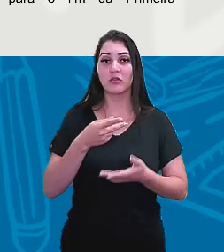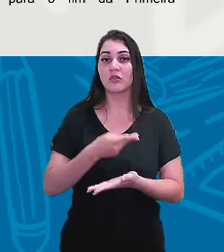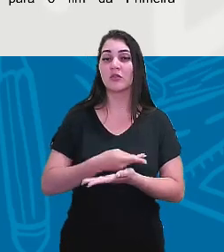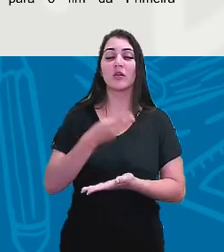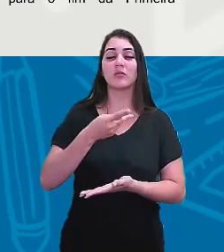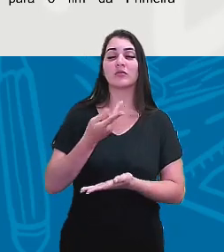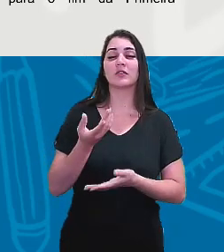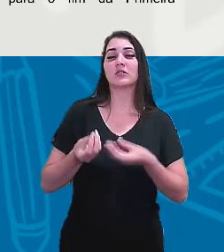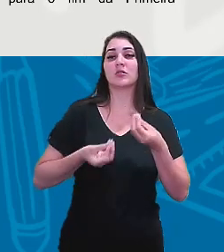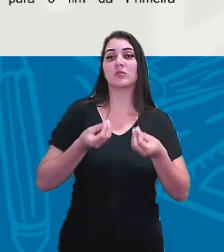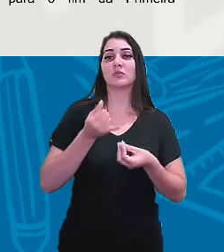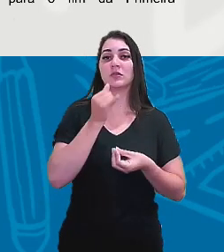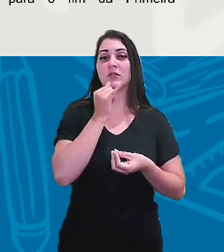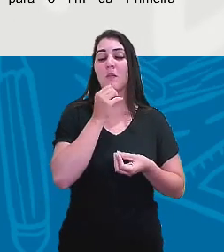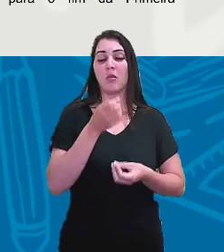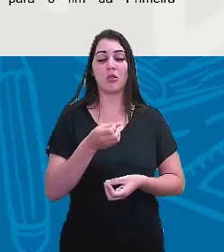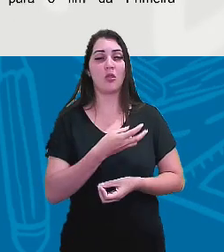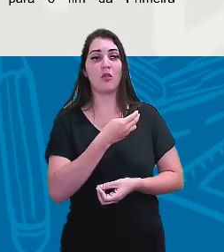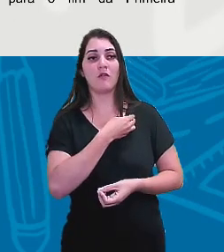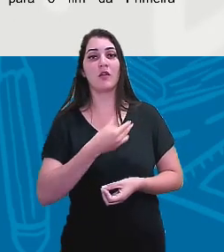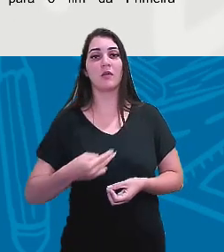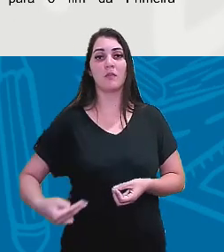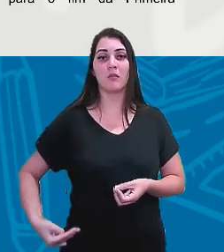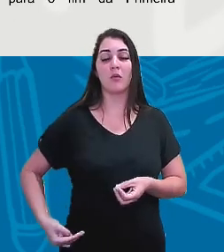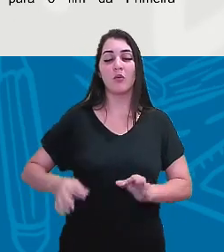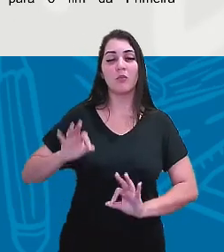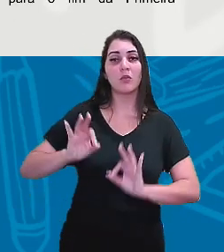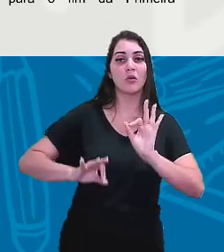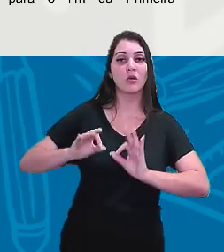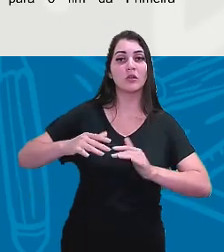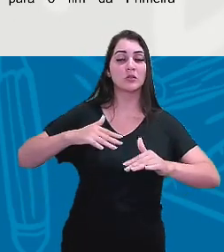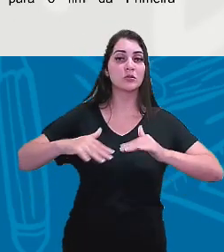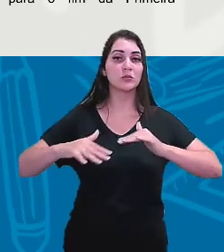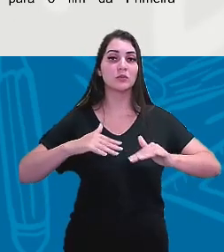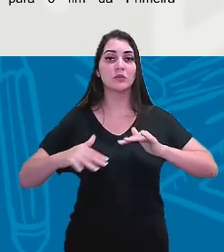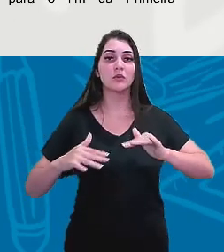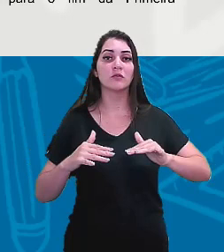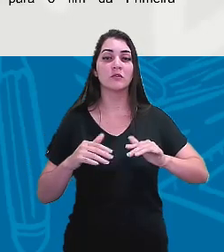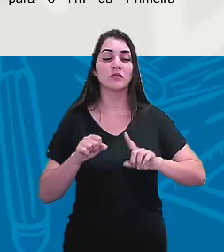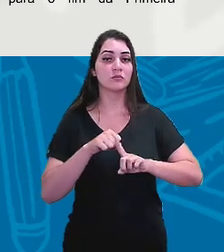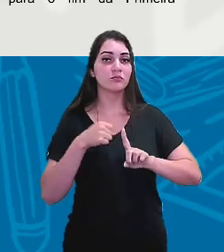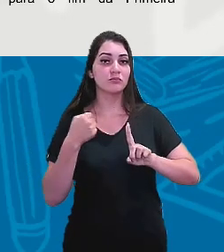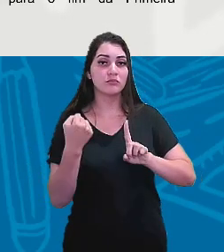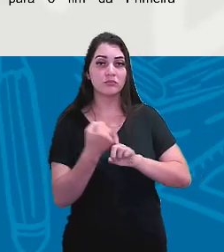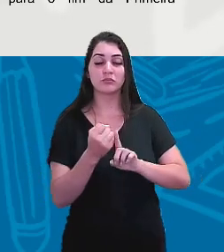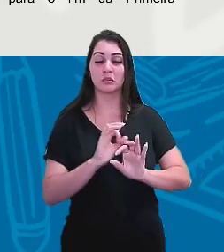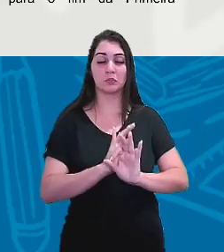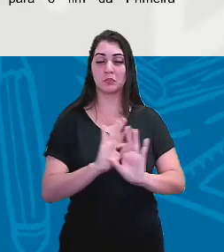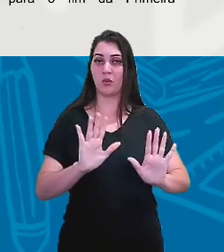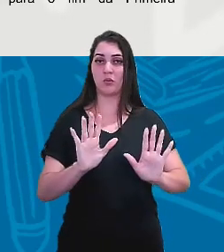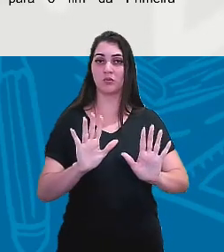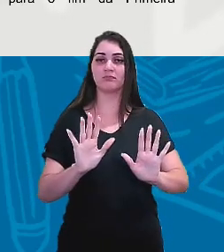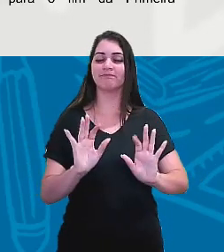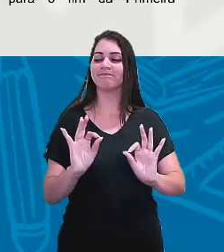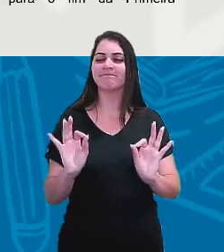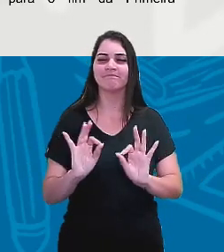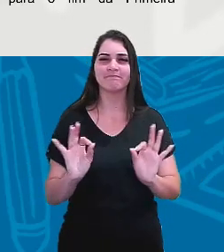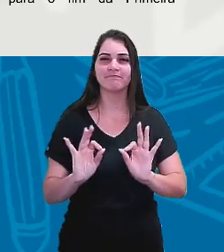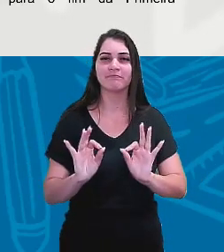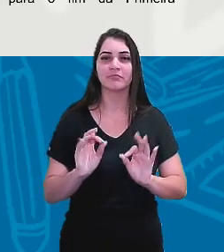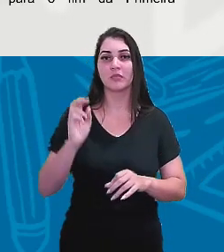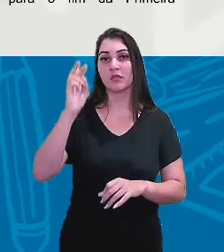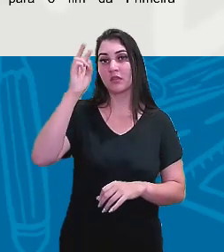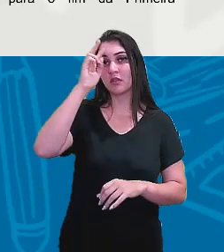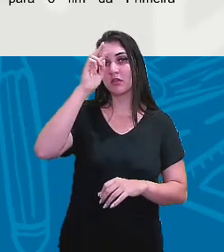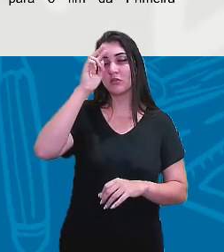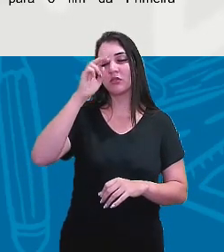Nova República, organização do movimento social, pronto. Não. A história, ela